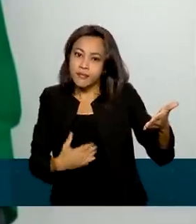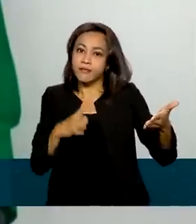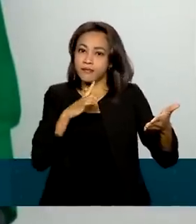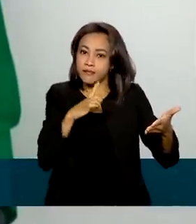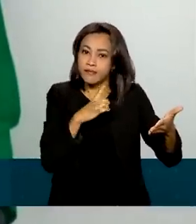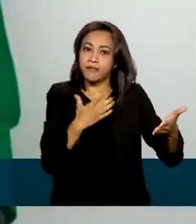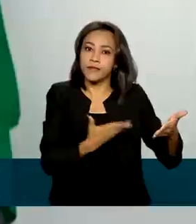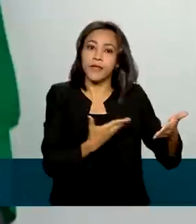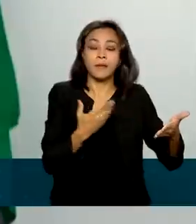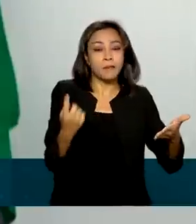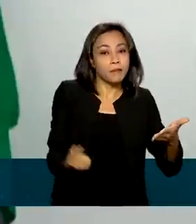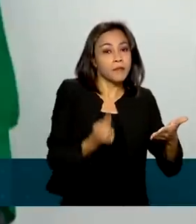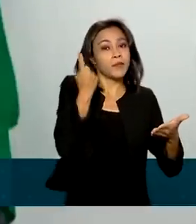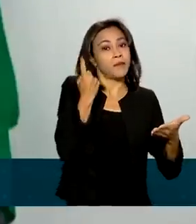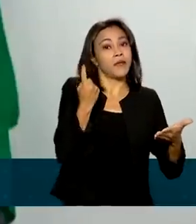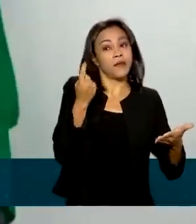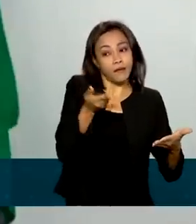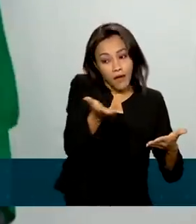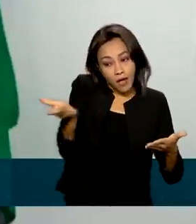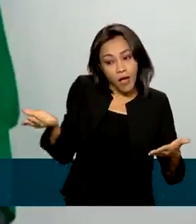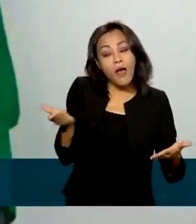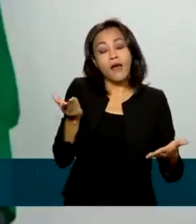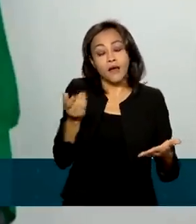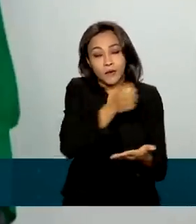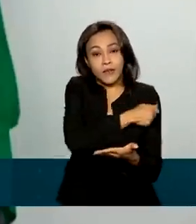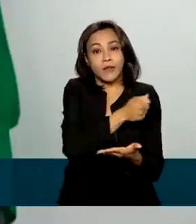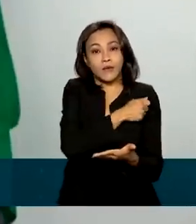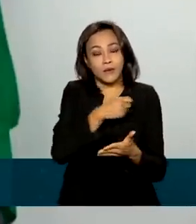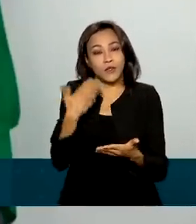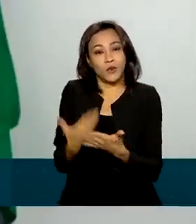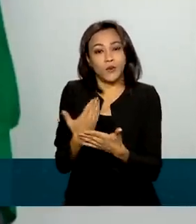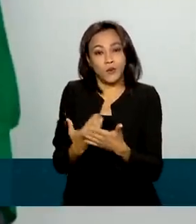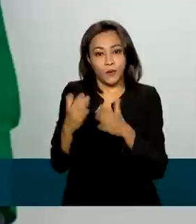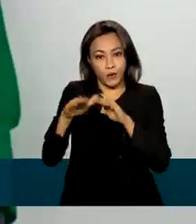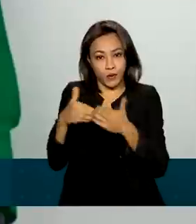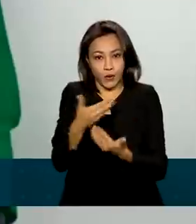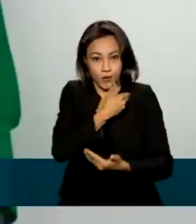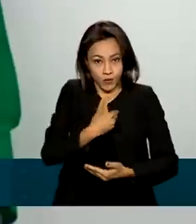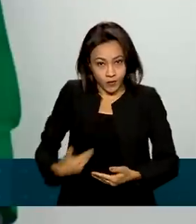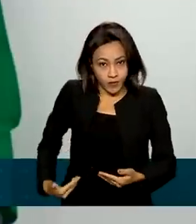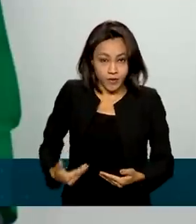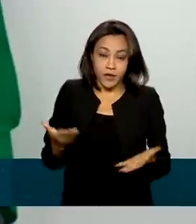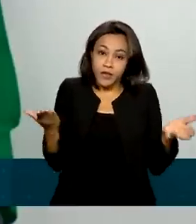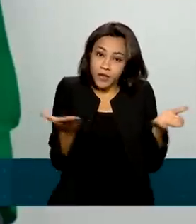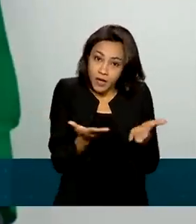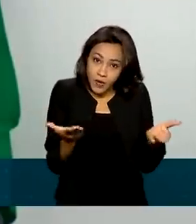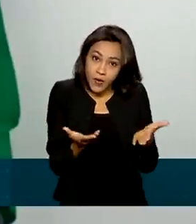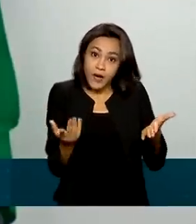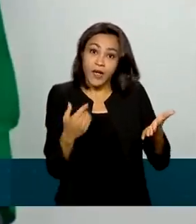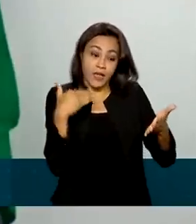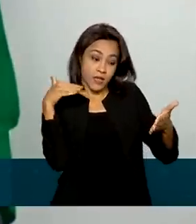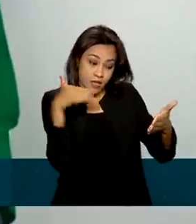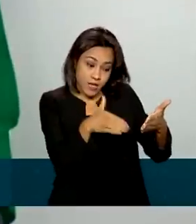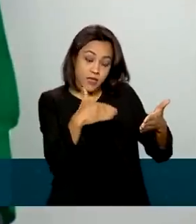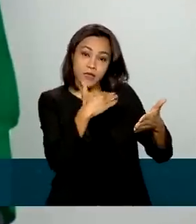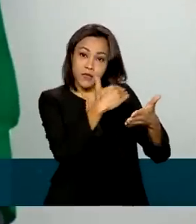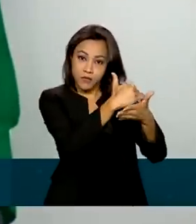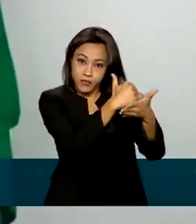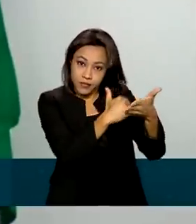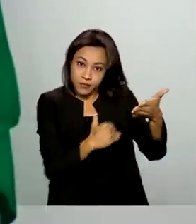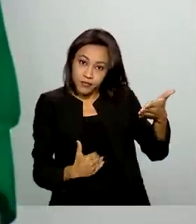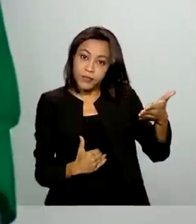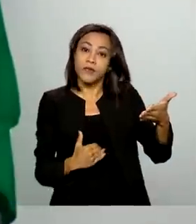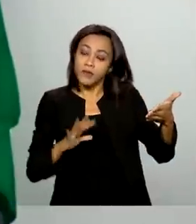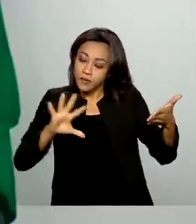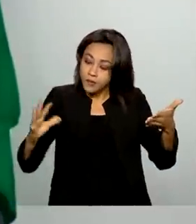pelos alunos de escola pública. E agora também tem a possibilidade, dentro desse grupo de prioridades, o